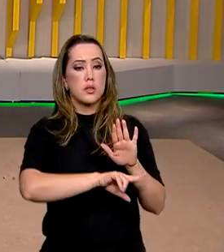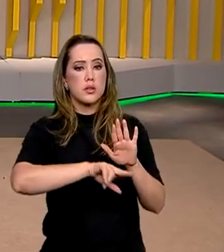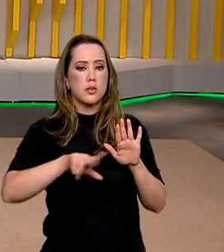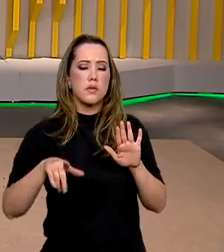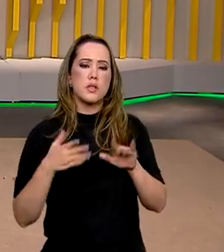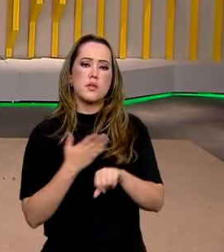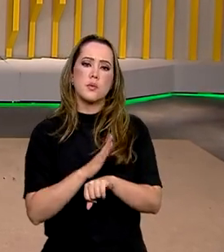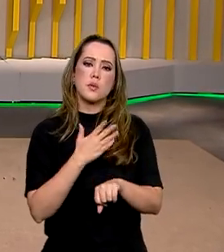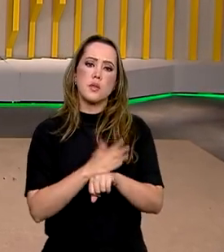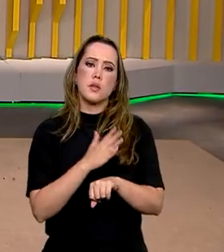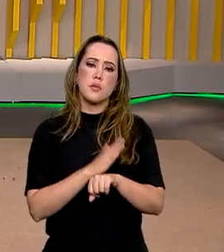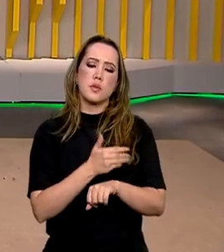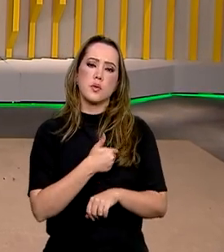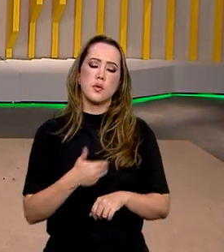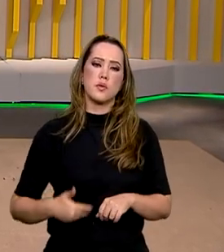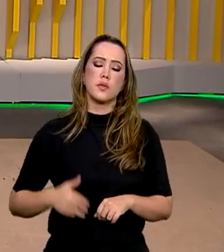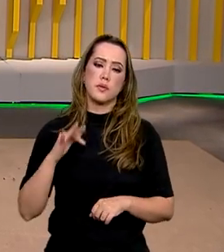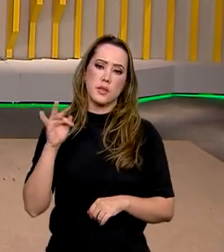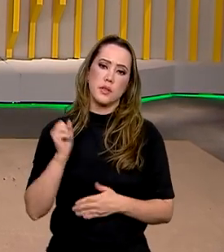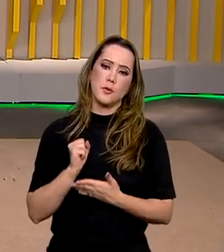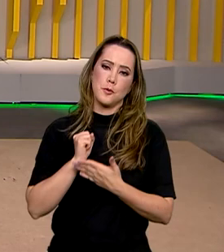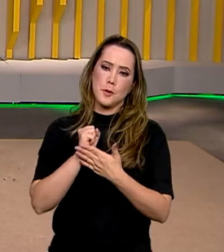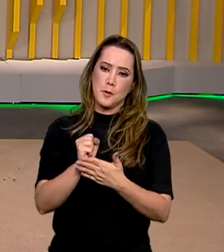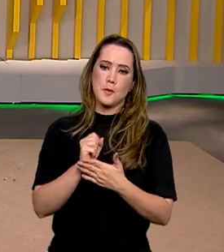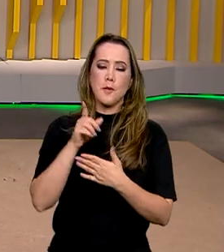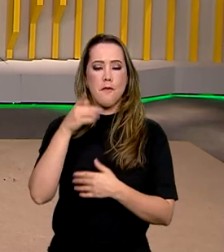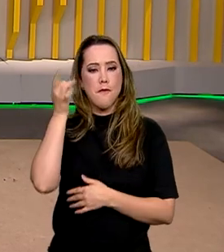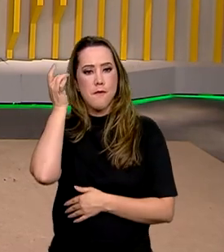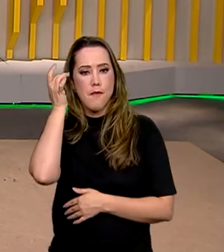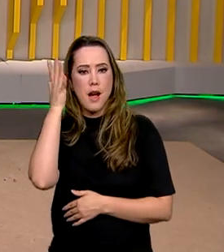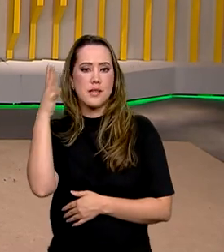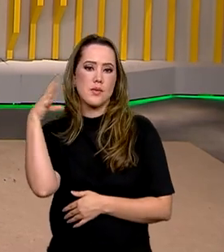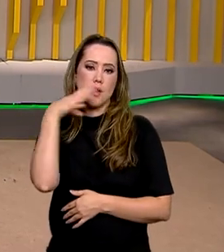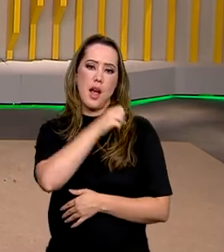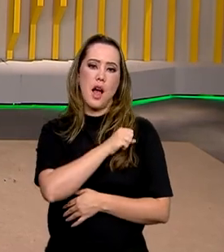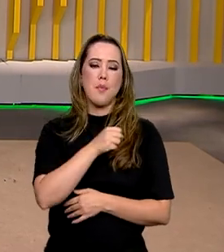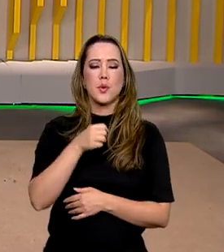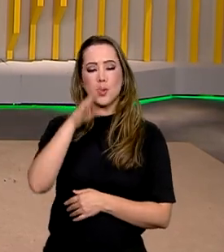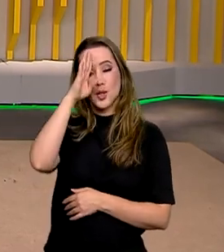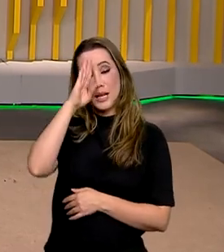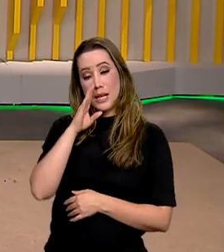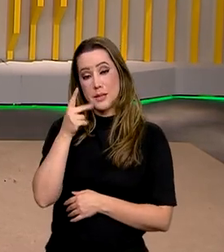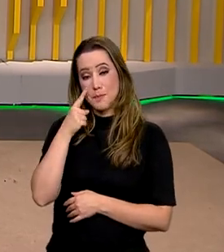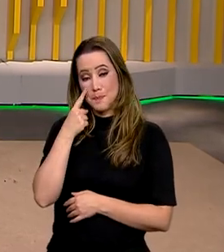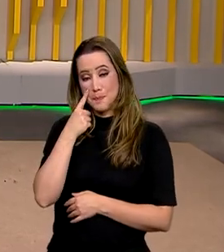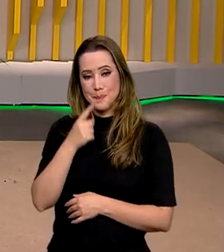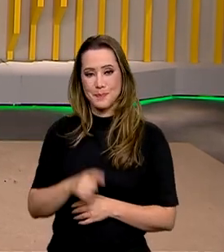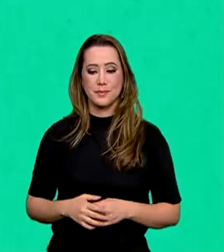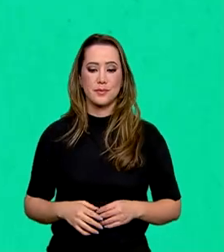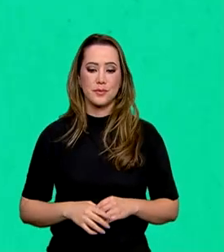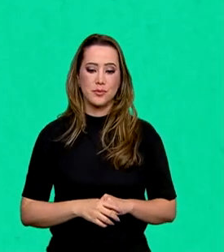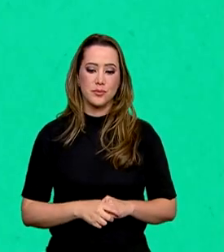qualificação que o governo federal oferece de forma fácil, rápida e gratuita. Confira!